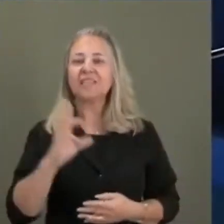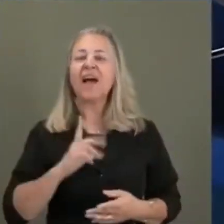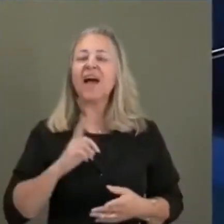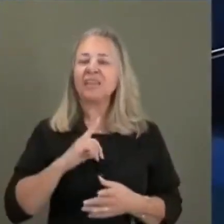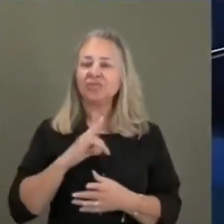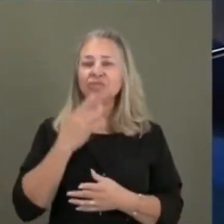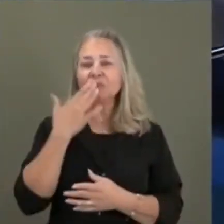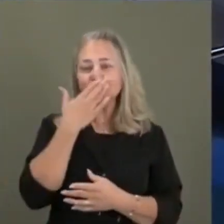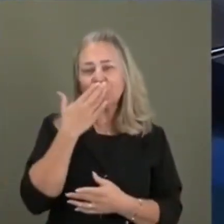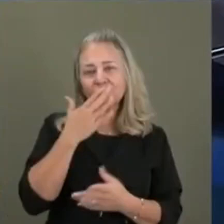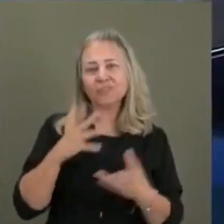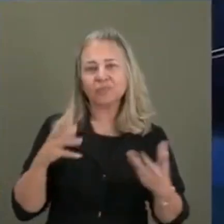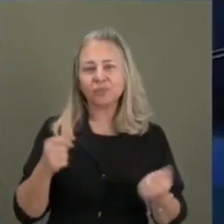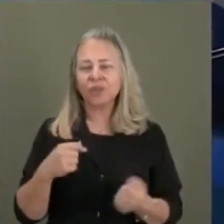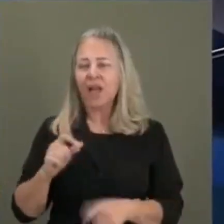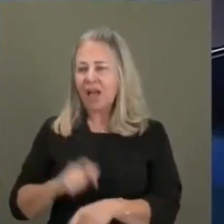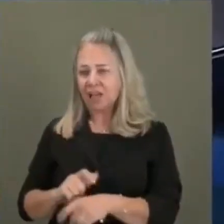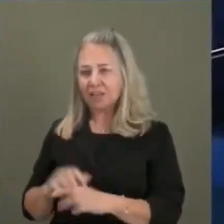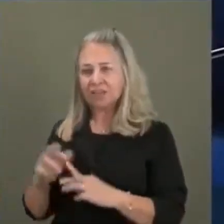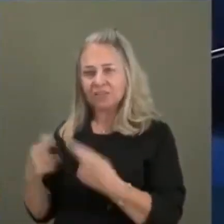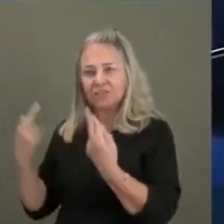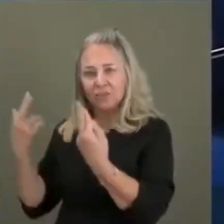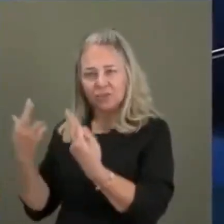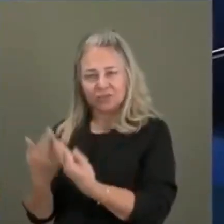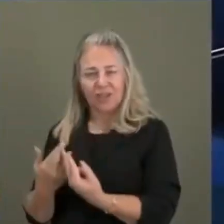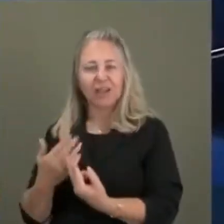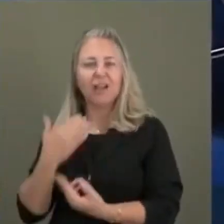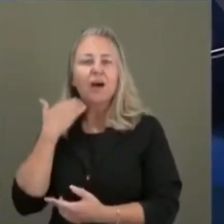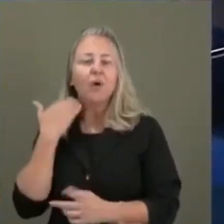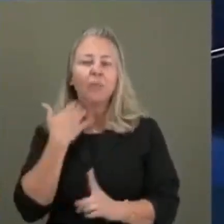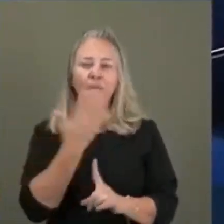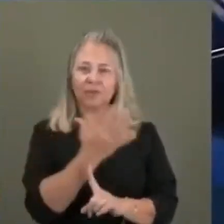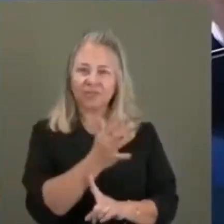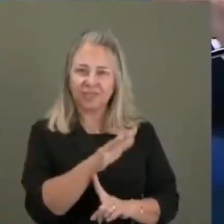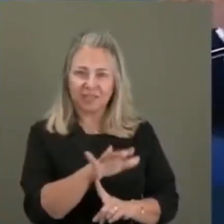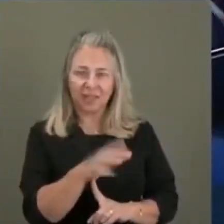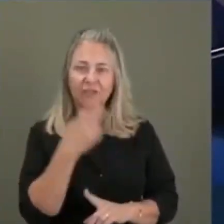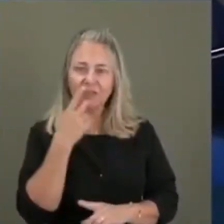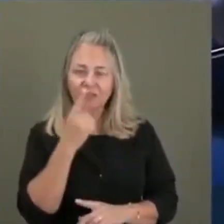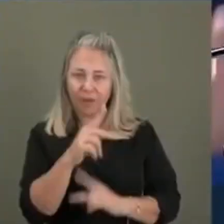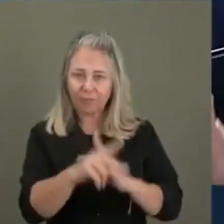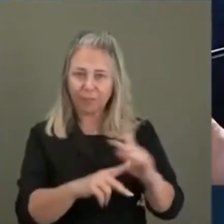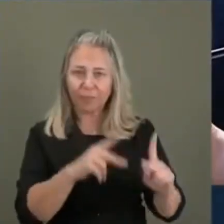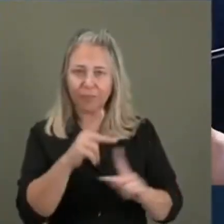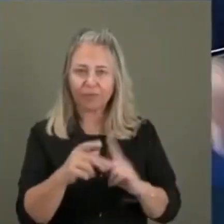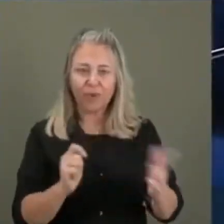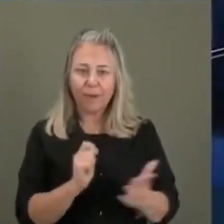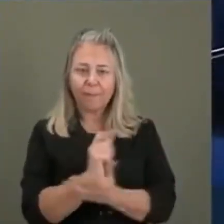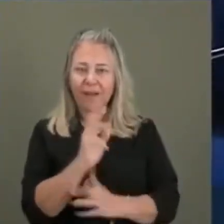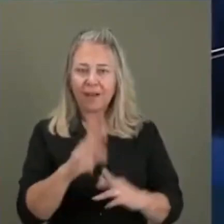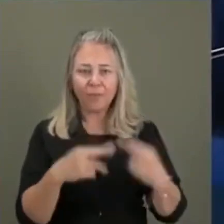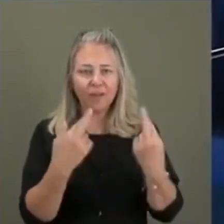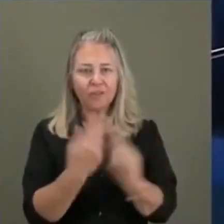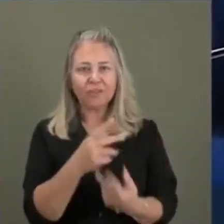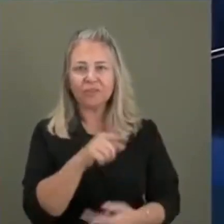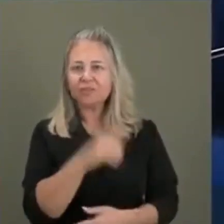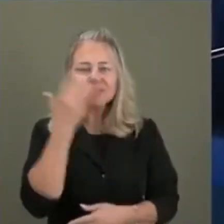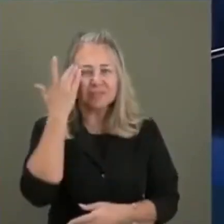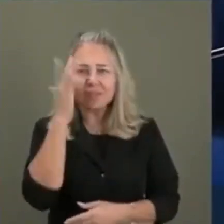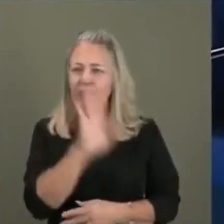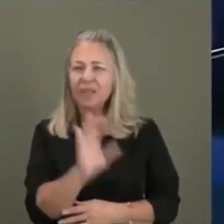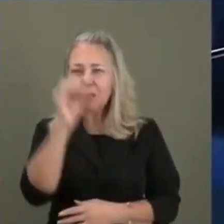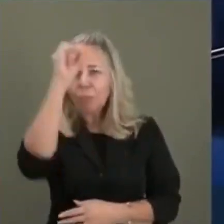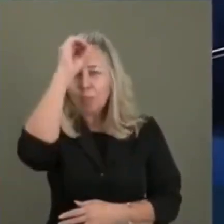numa reunião dessa que a gente ia encontrar, o Banco Central, quer dizer, aí, o Banco Central, vou falar, o povo ia pagar numa reunião dessa. Você nem sabia disso.